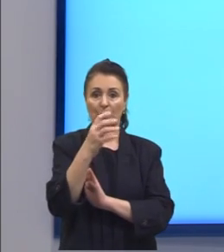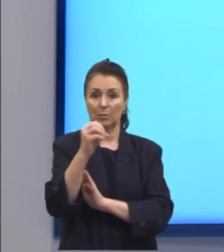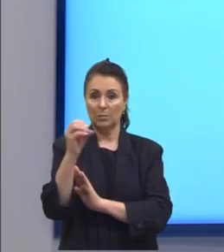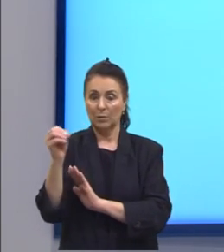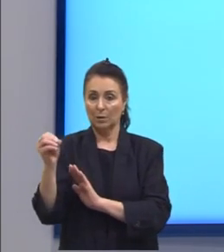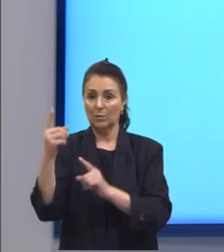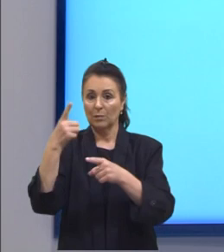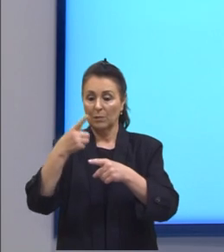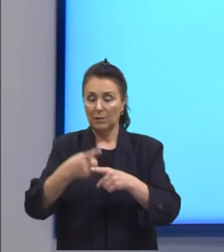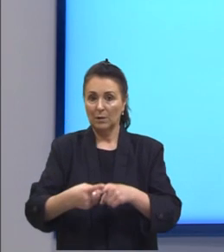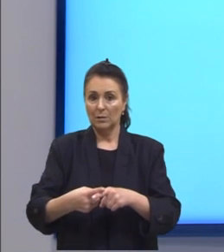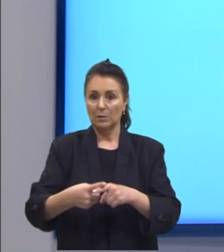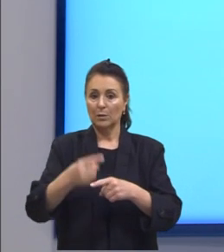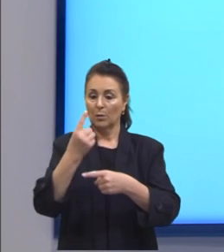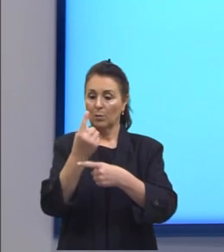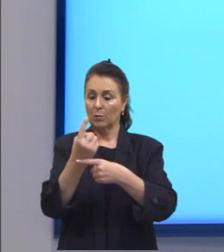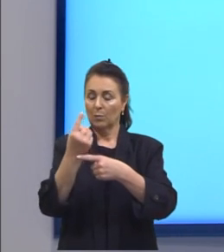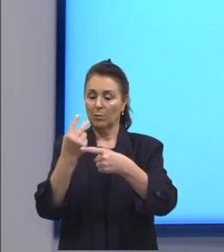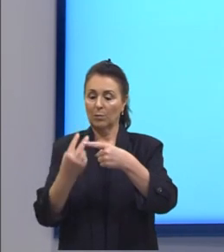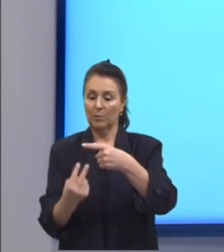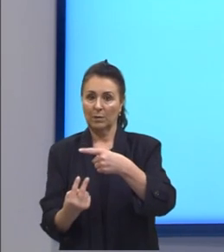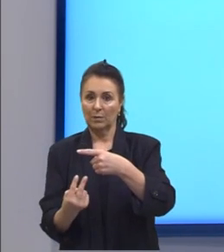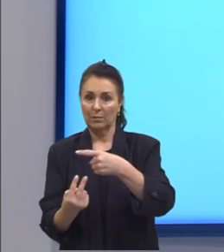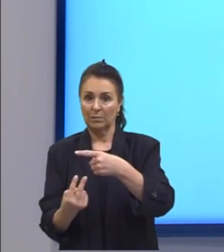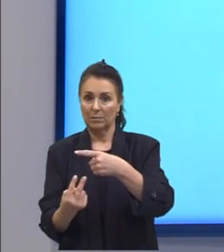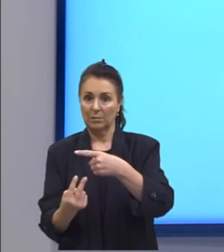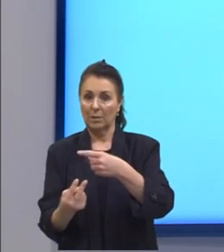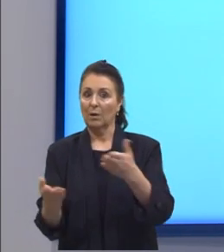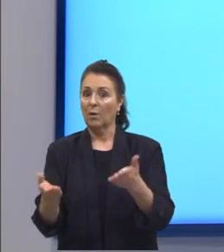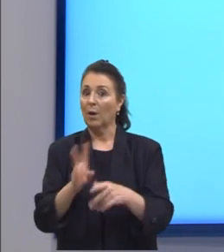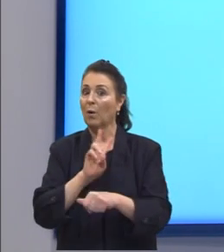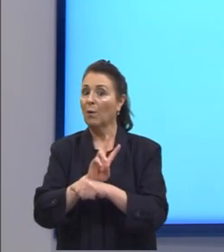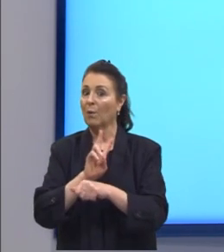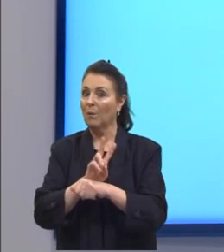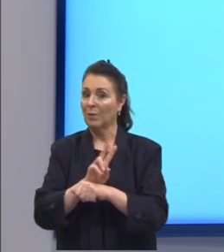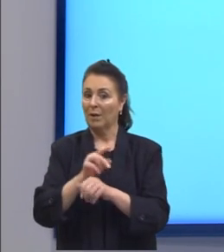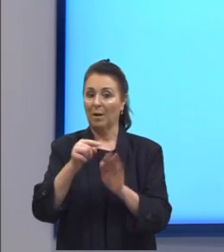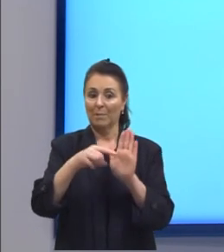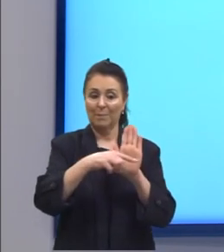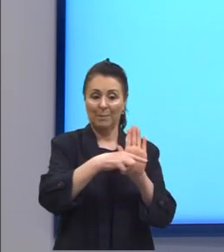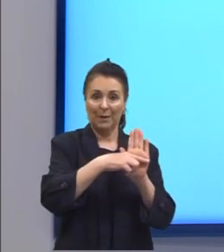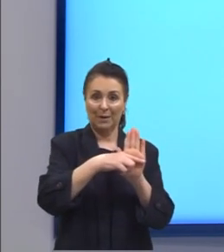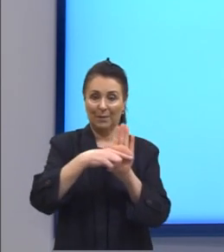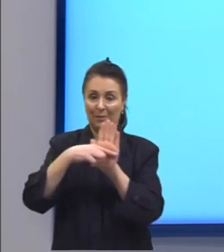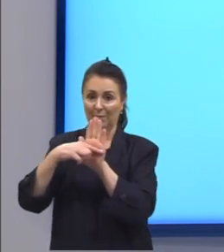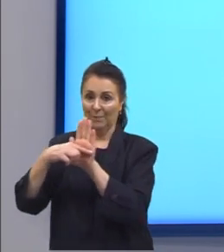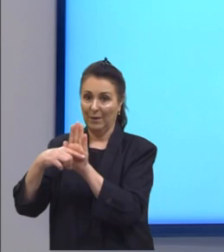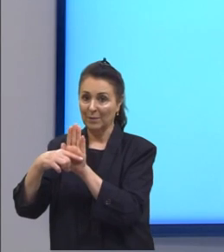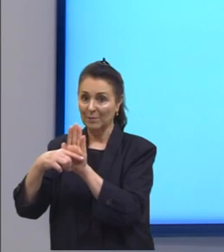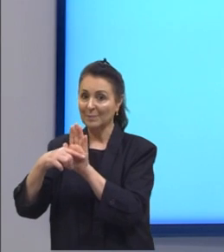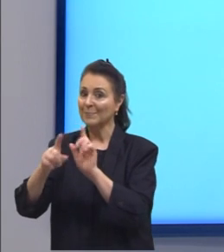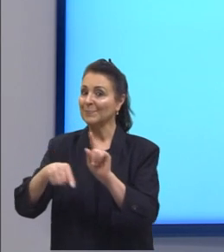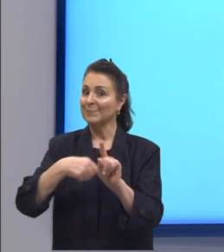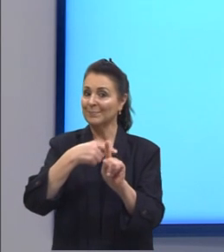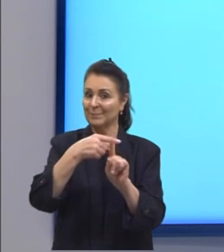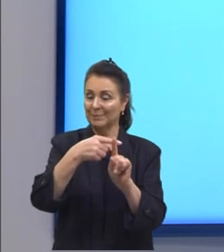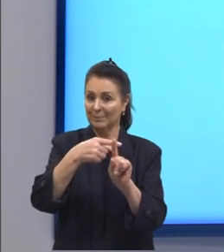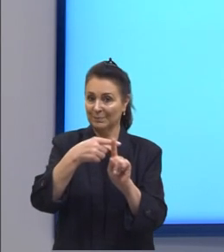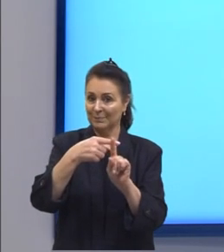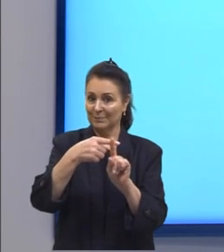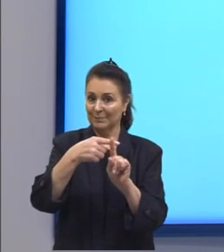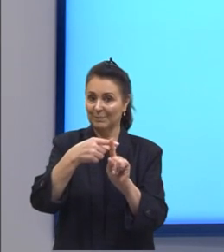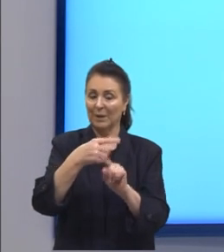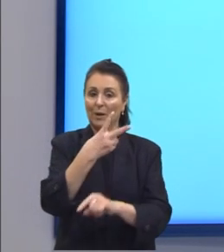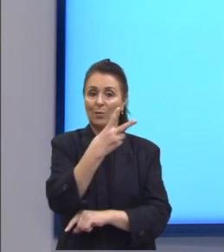menos 1 meio regrinhas de sinais né menos com menos fica positivo e